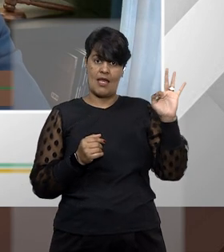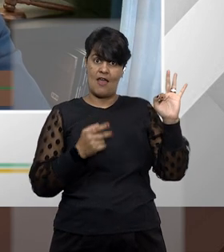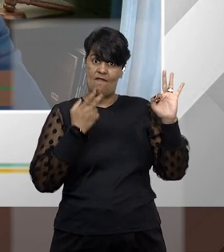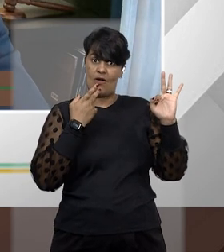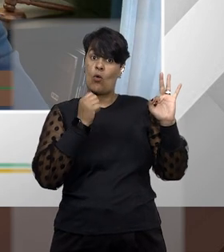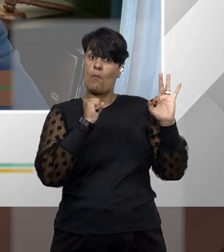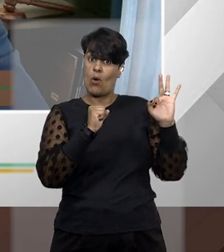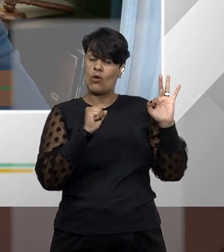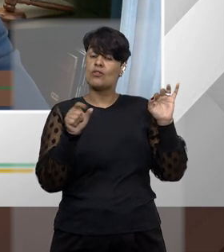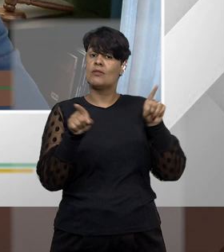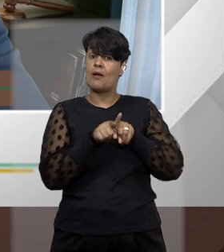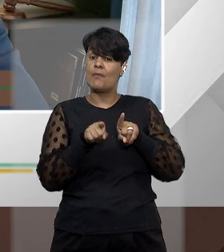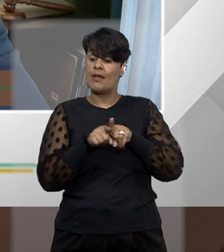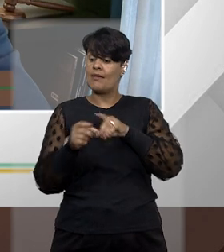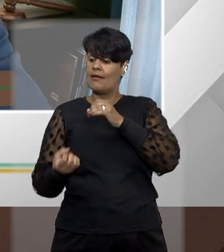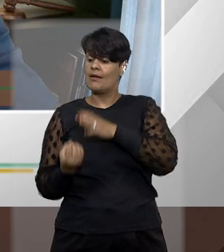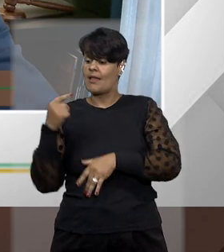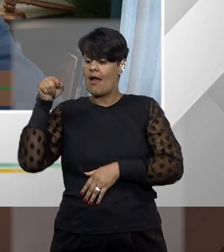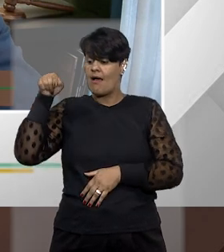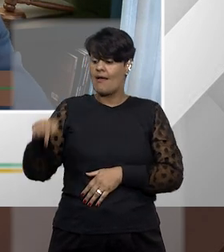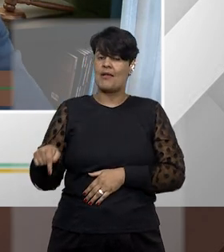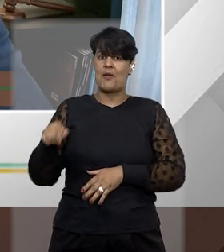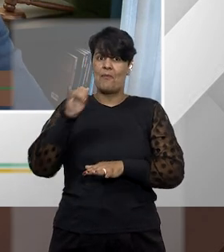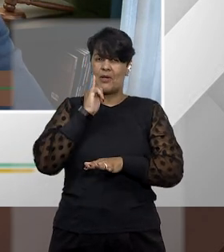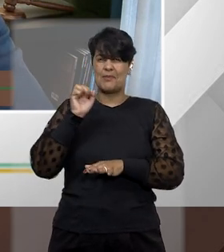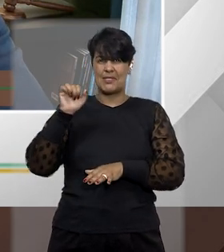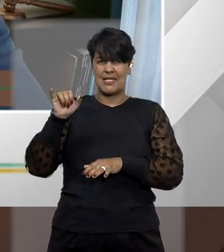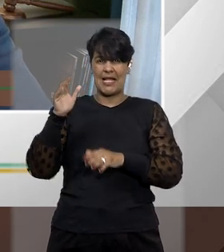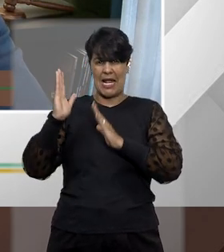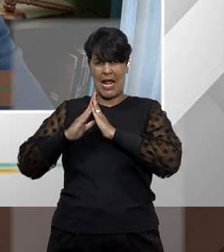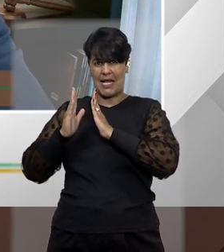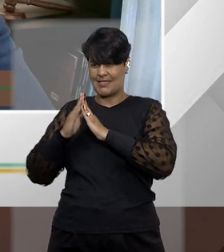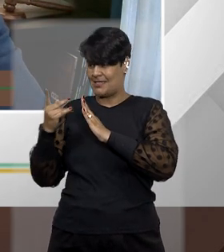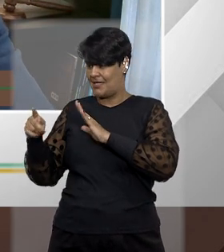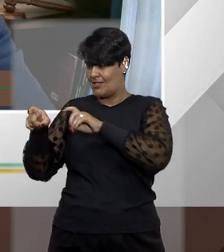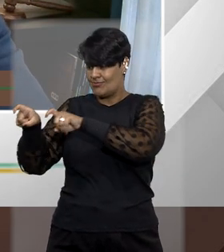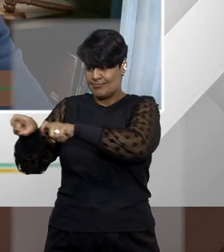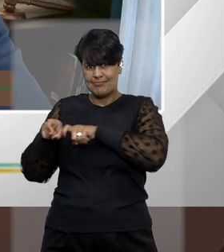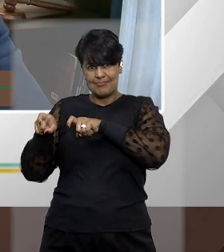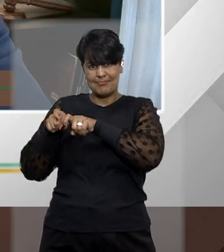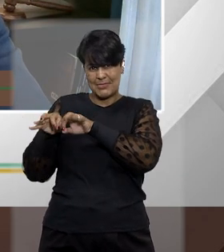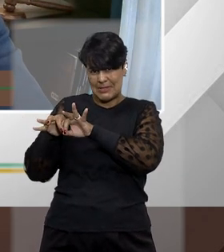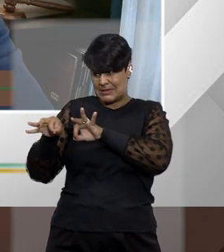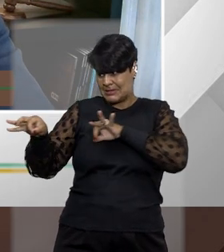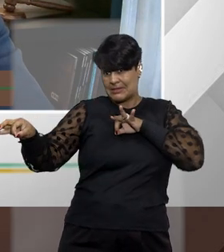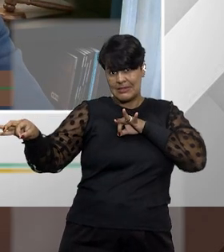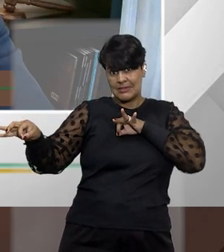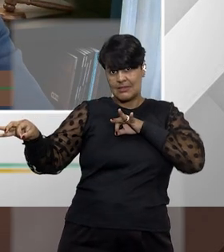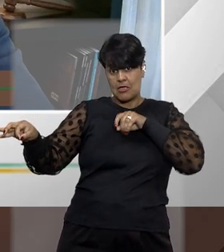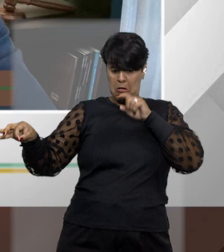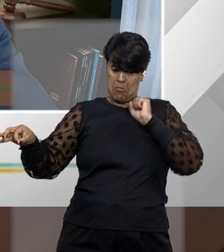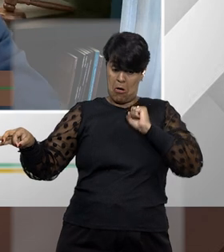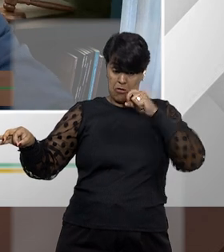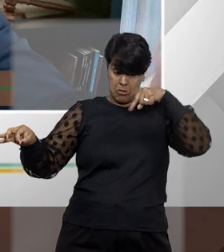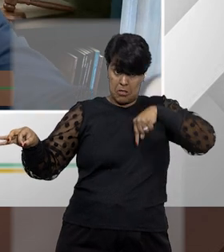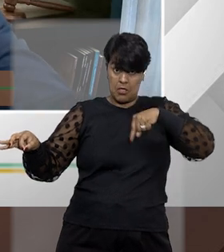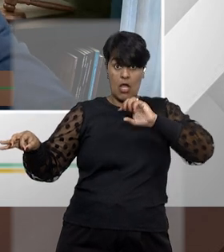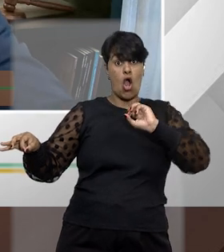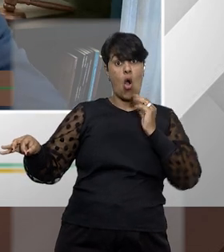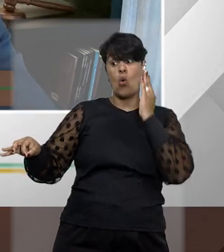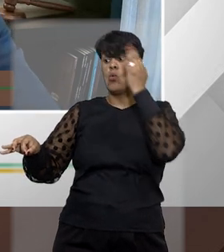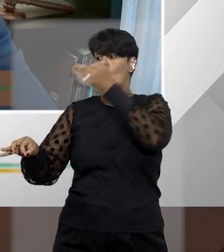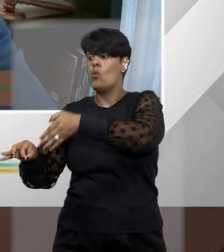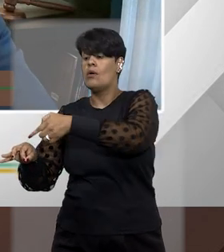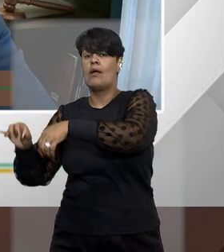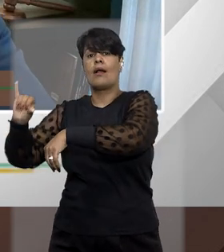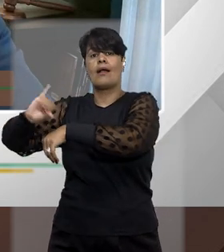na capital do estado dele então se o cidadão mora no interior ele pode propor na cidade onde ele mora no interior mandado de segurança ou ele pode